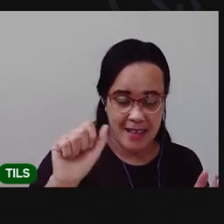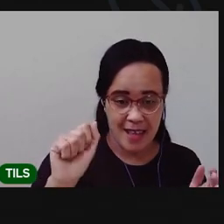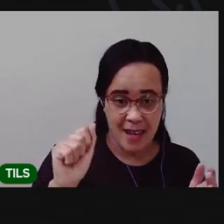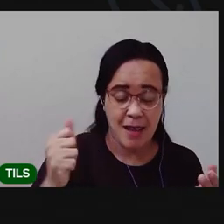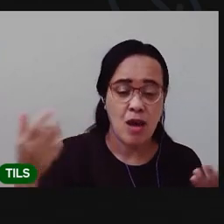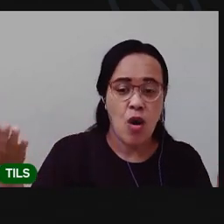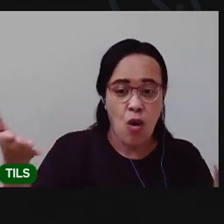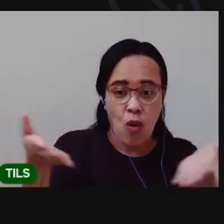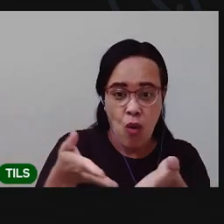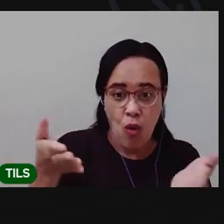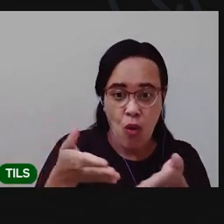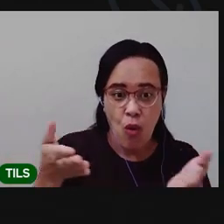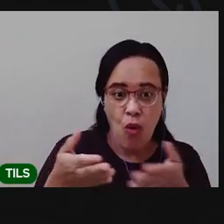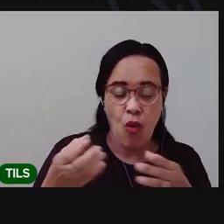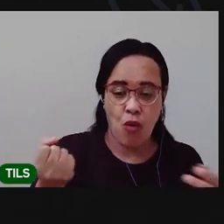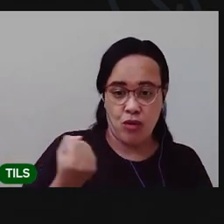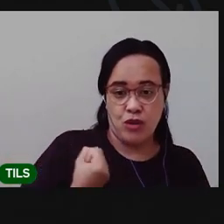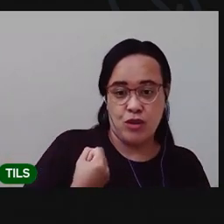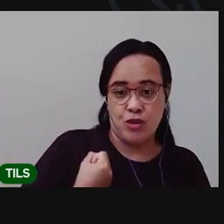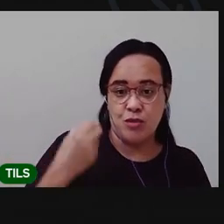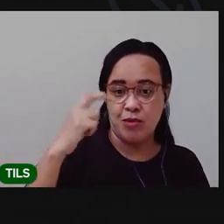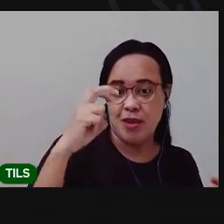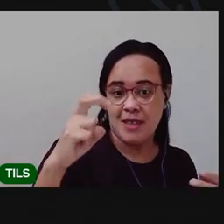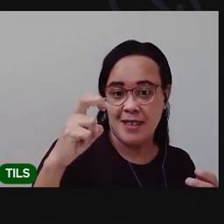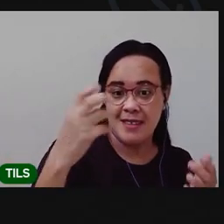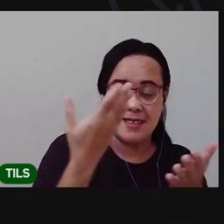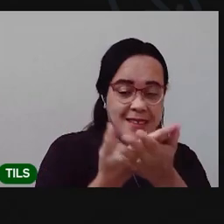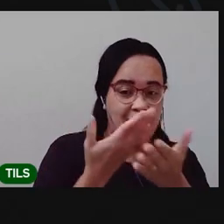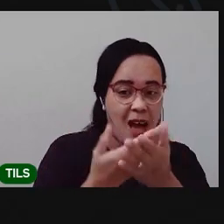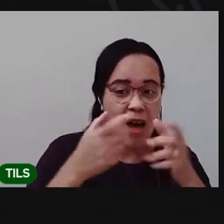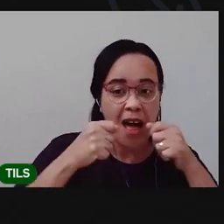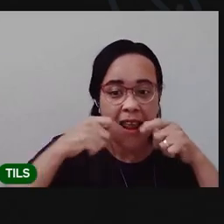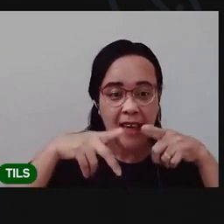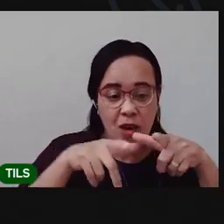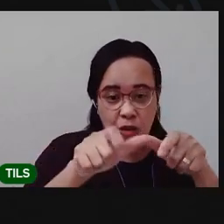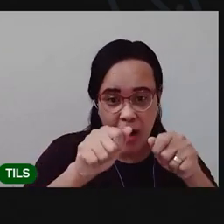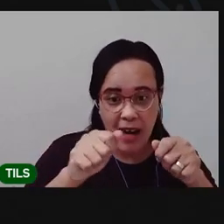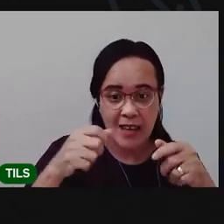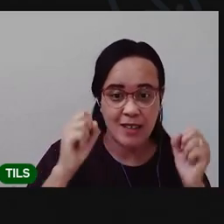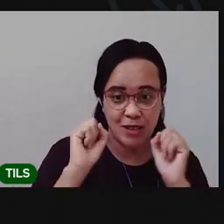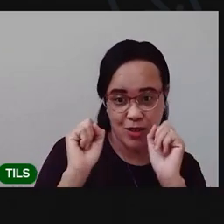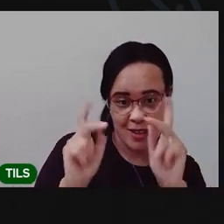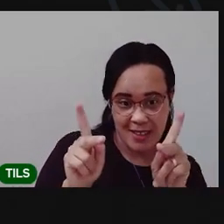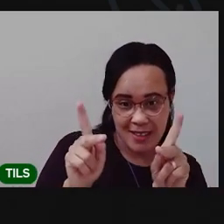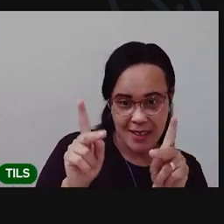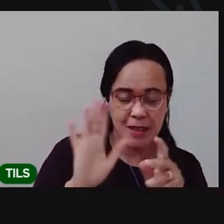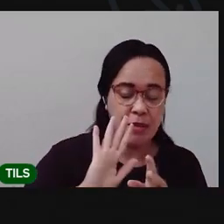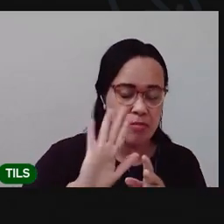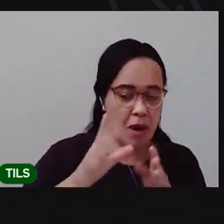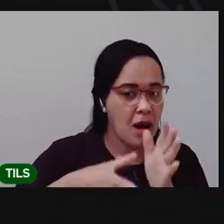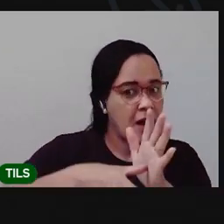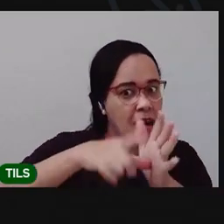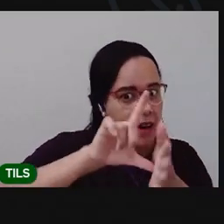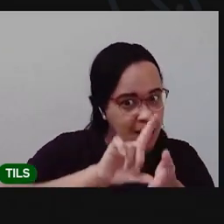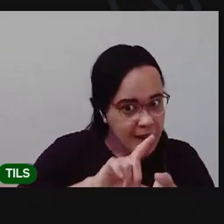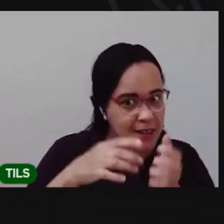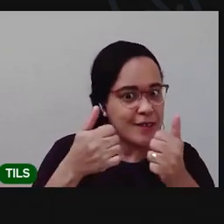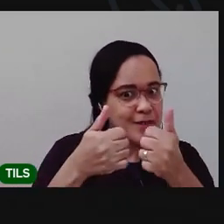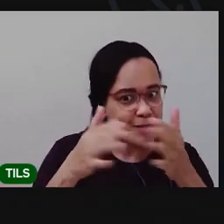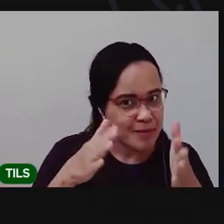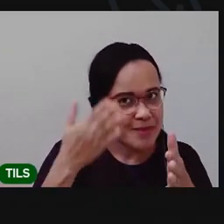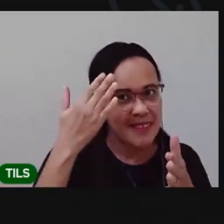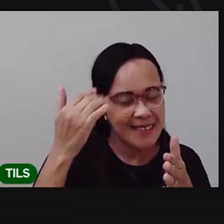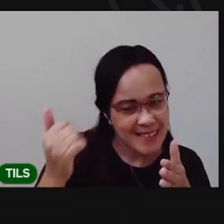nossa aula 15 de linguagem, tá bom? Antes de começar a nossa aula, de falar qual é o